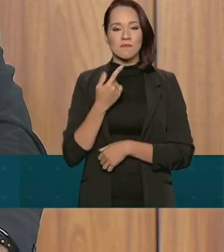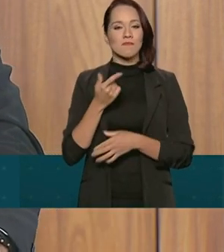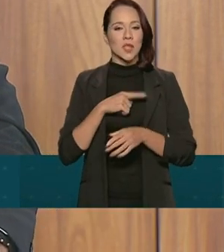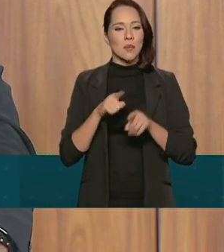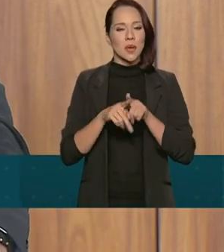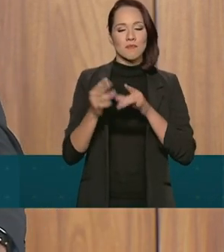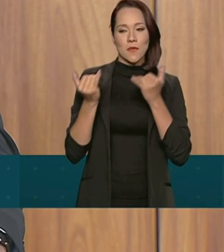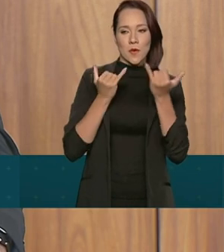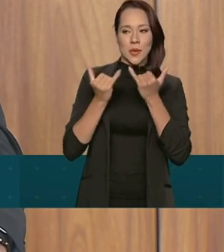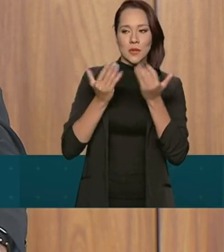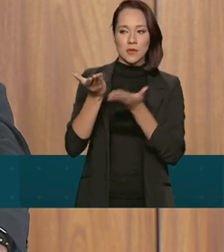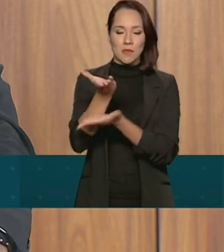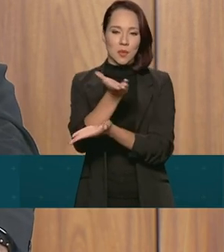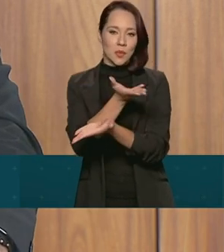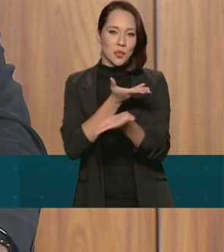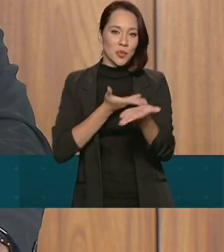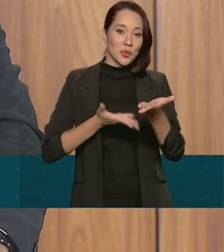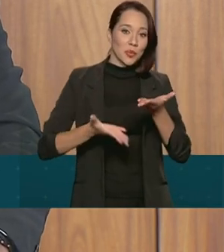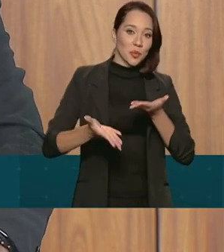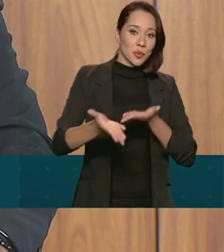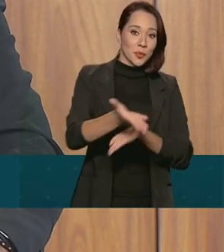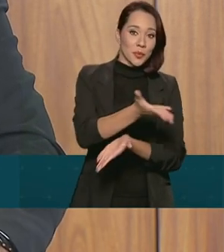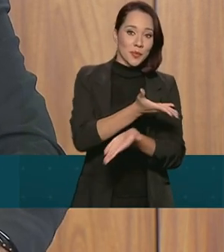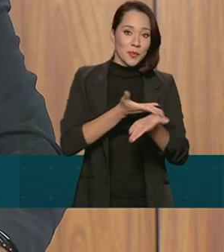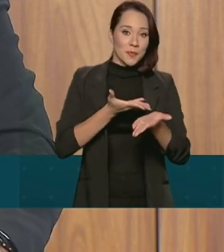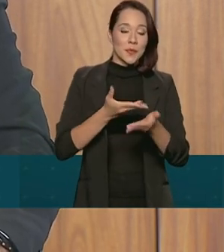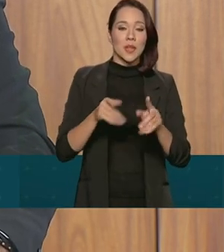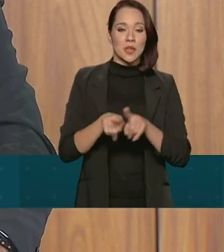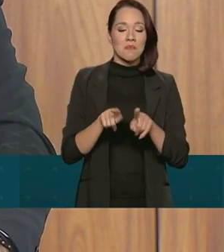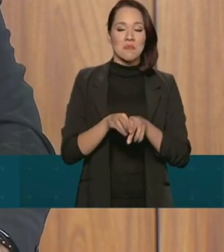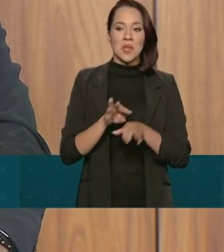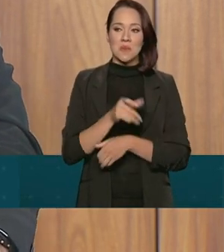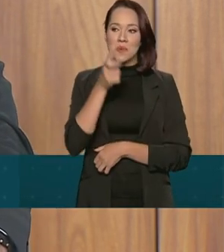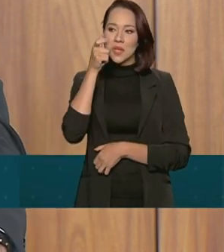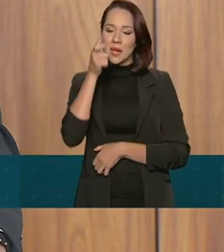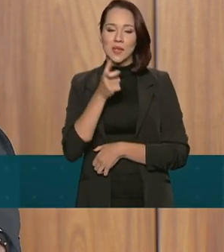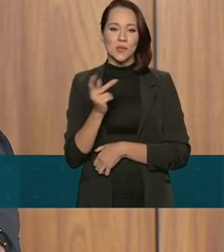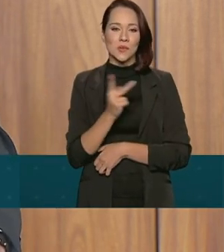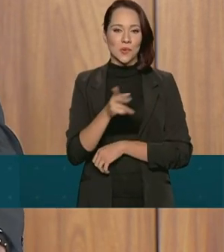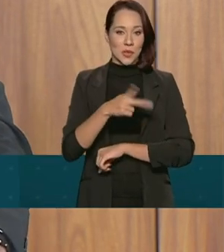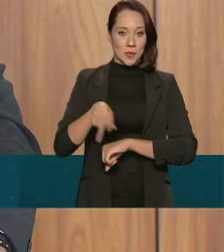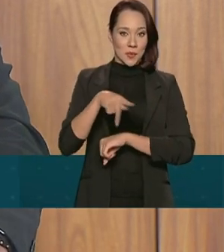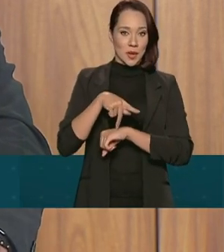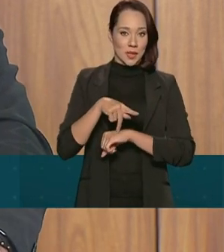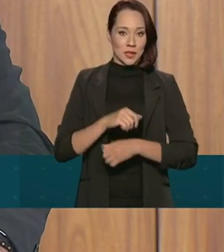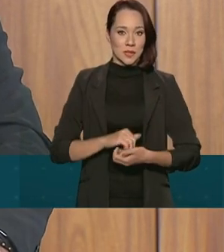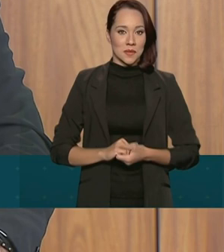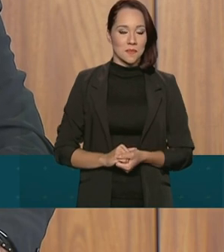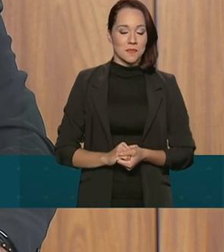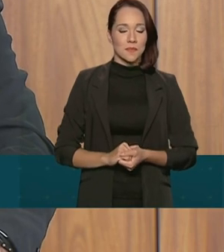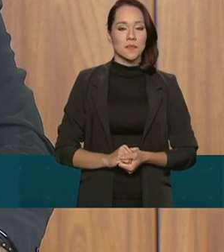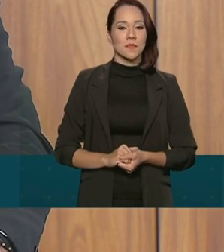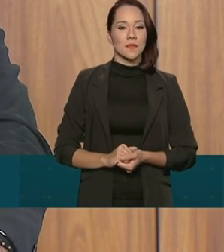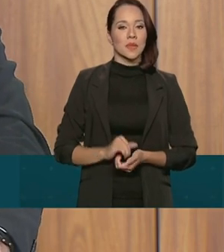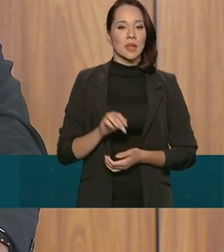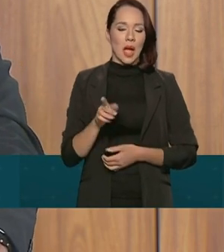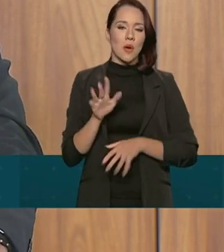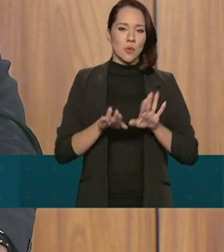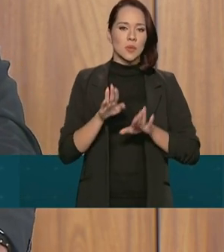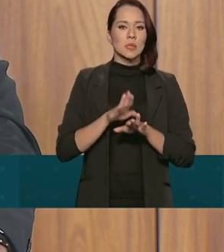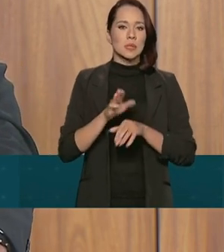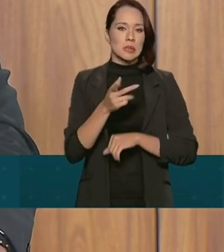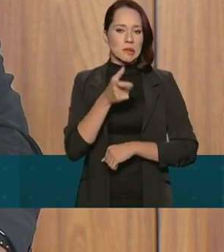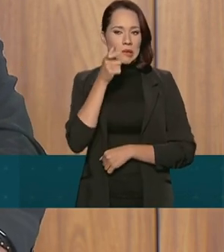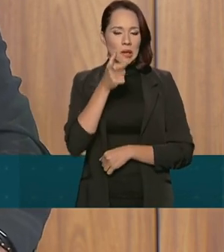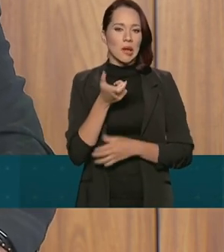então, informações, bem como interesses mútuos, que nos preocupam